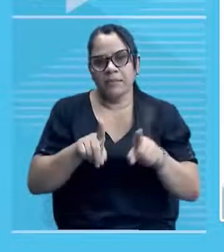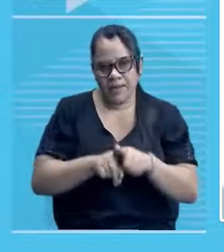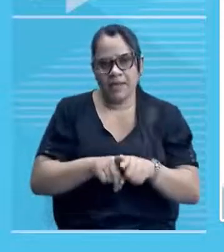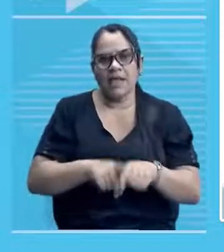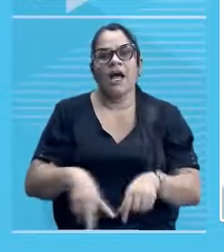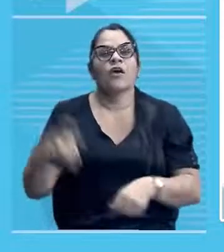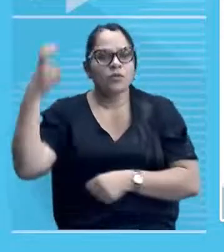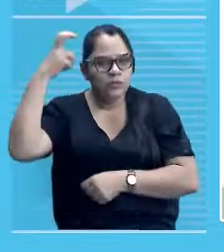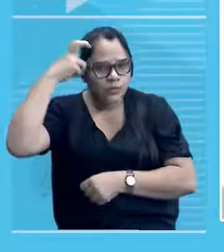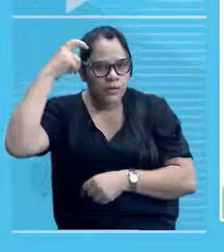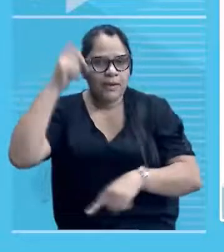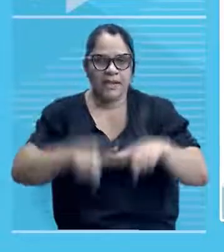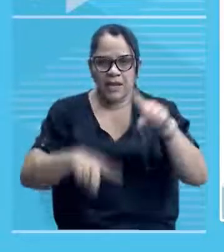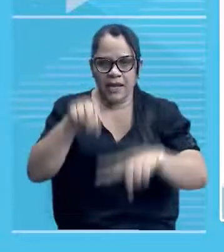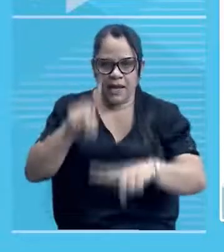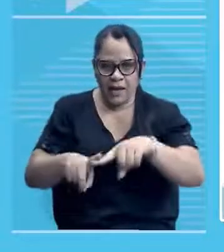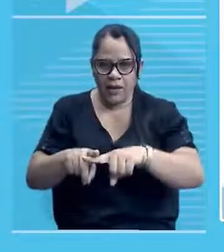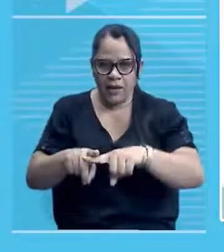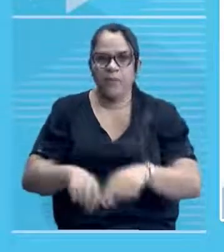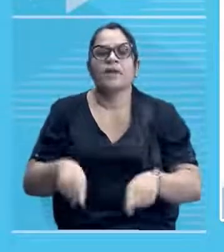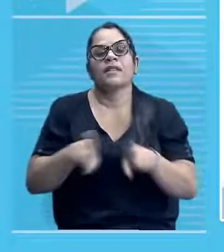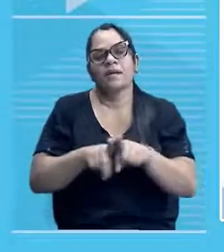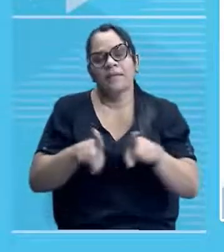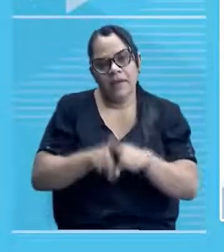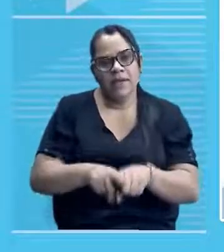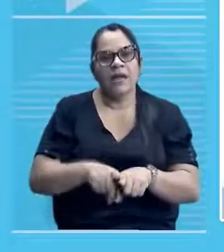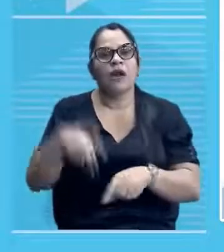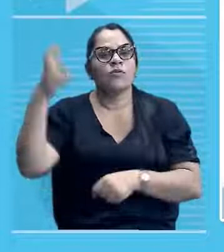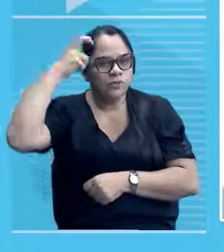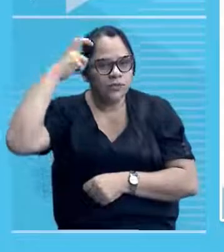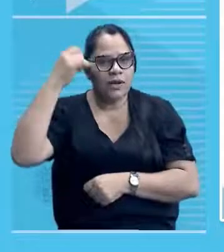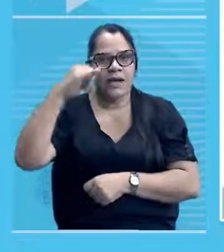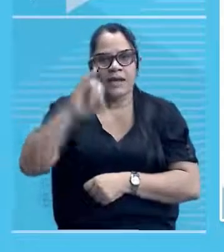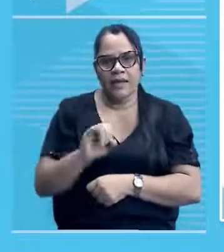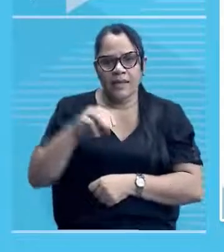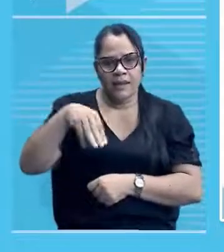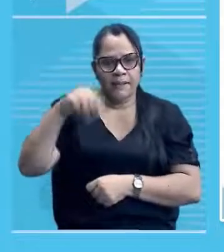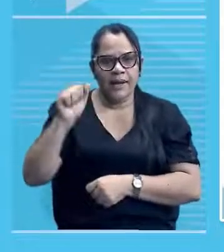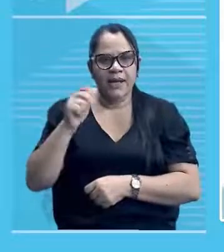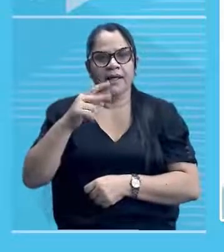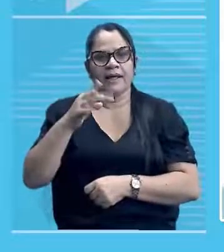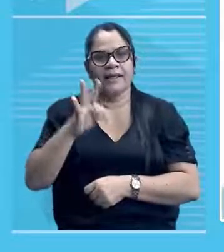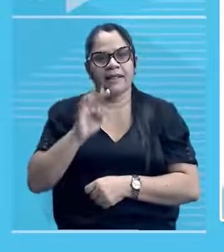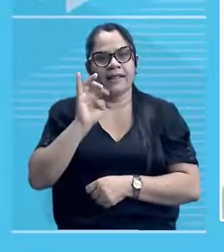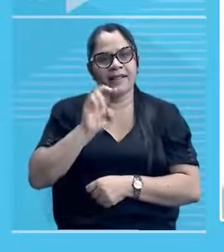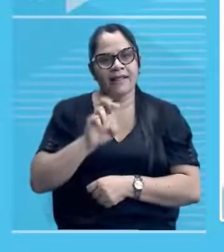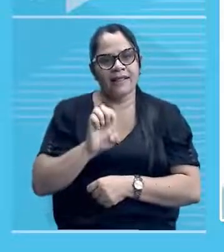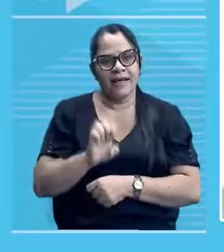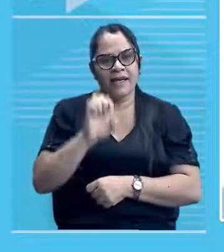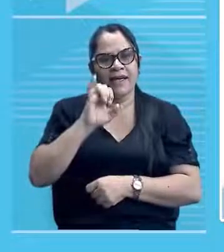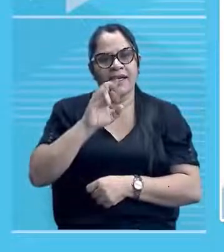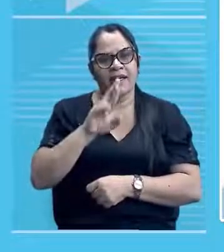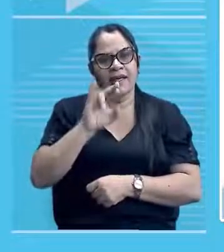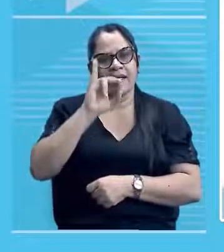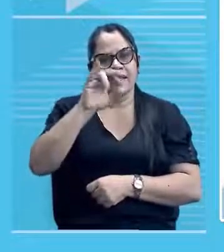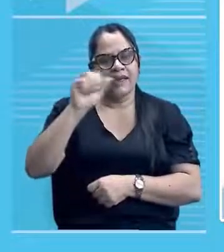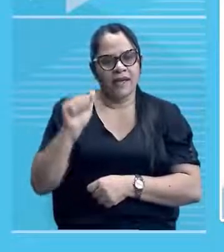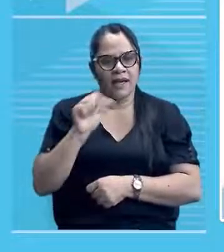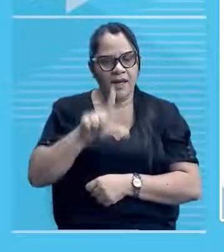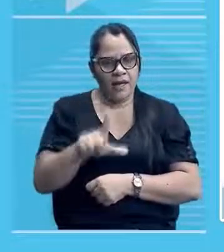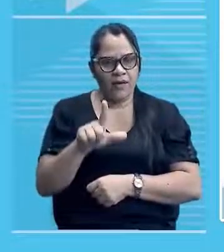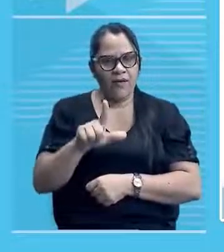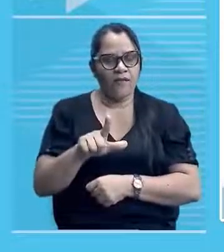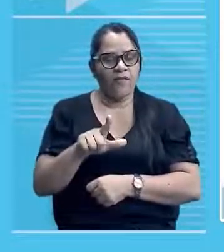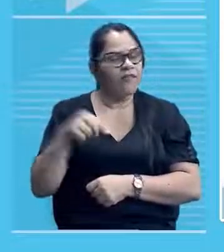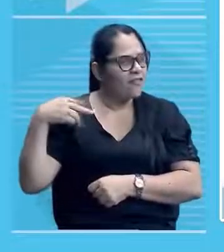imaterial, destacando aspectos linguísticos, religiosos, culinária, lendas e etc, né?